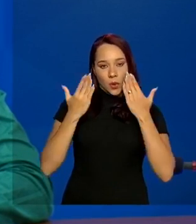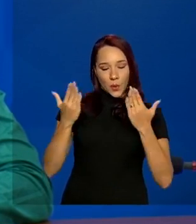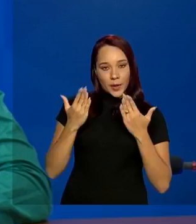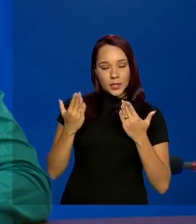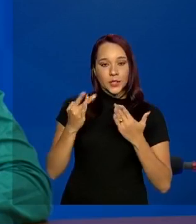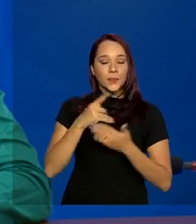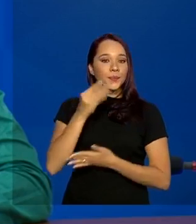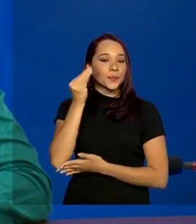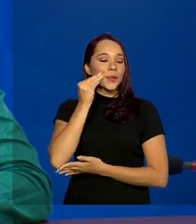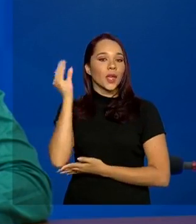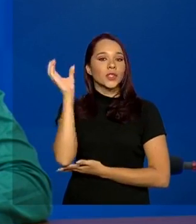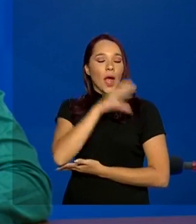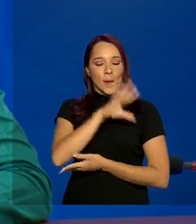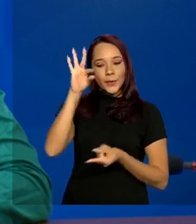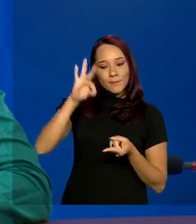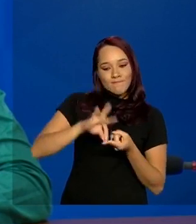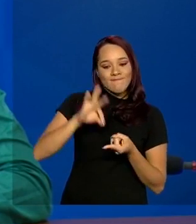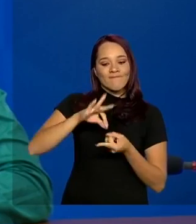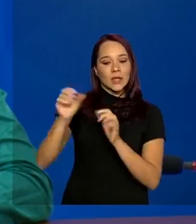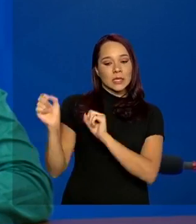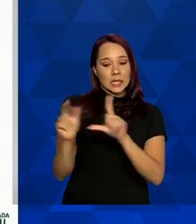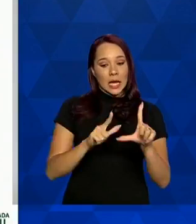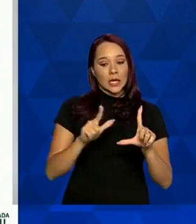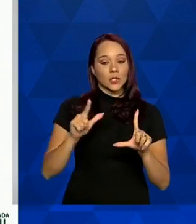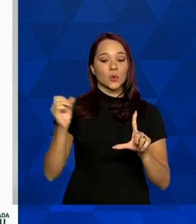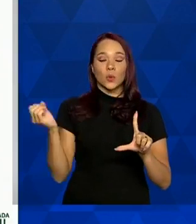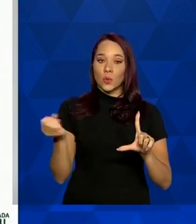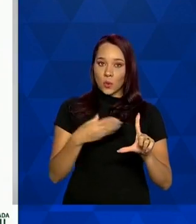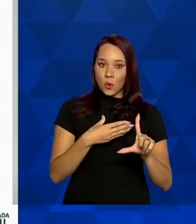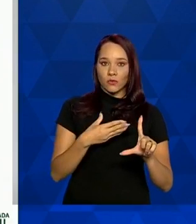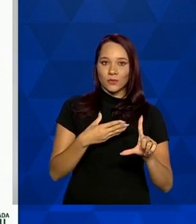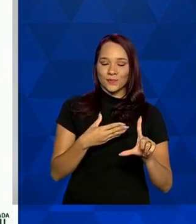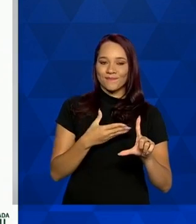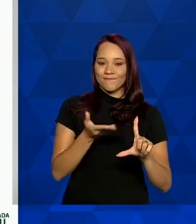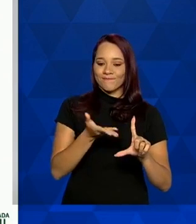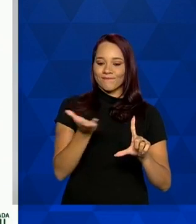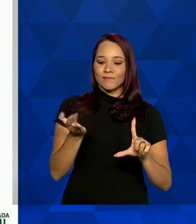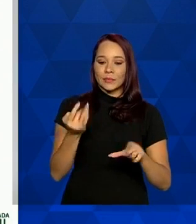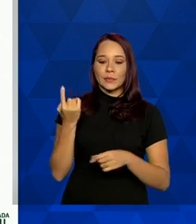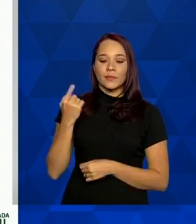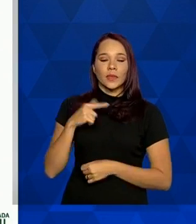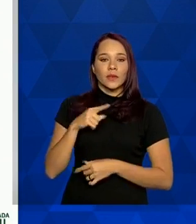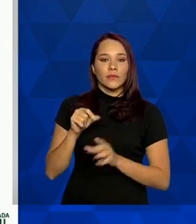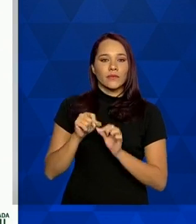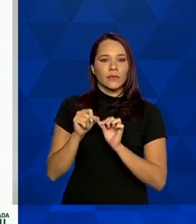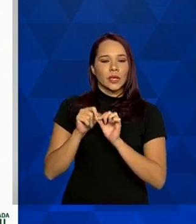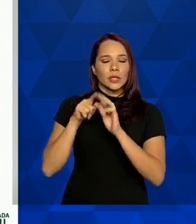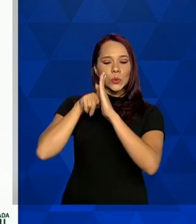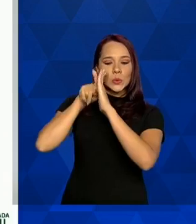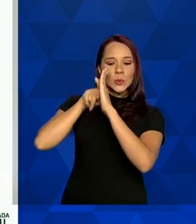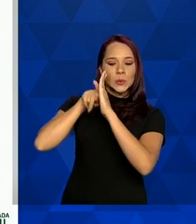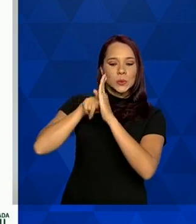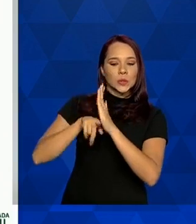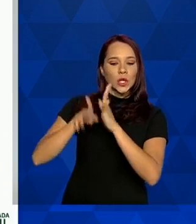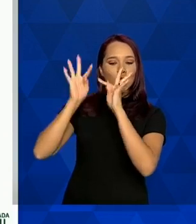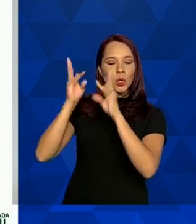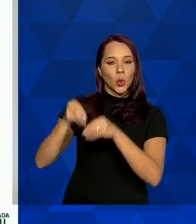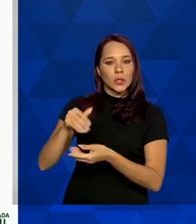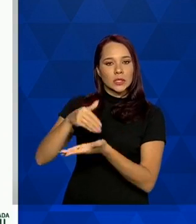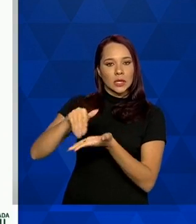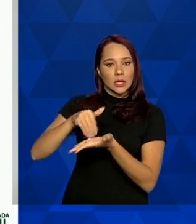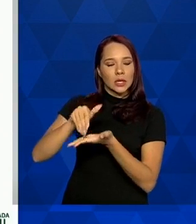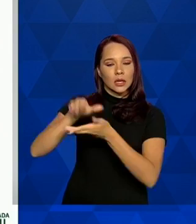testes rápidos esse é um slide novo que nós trazemos também nós fizemos uma consulta a todas as